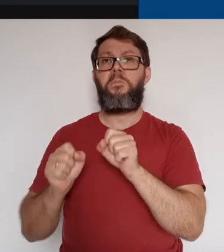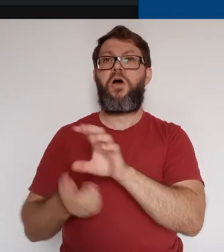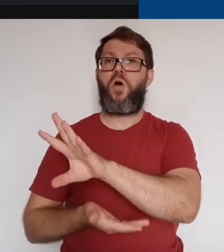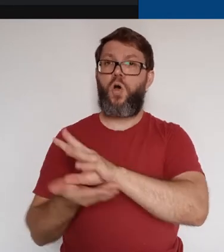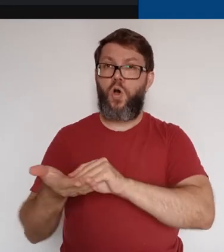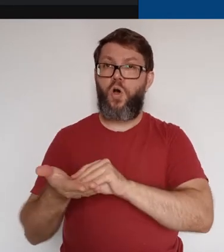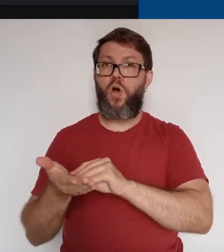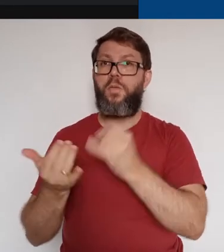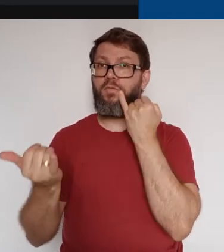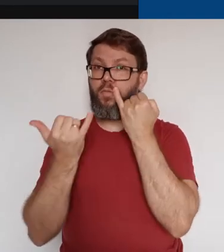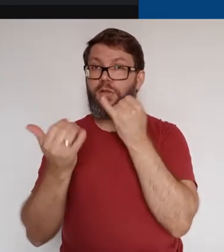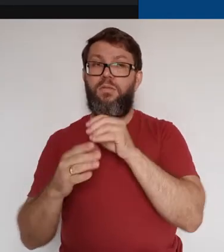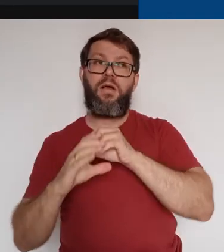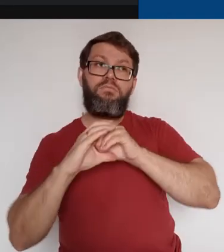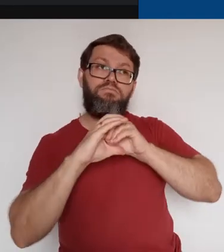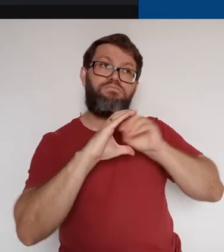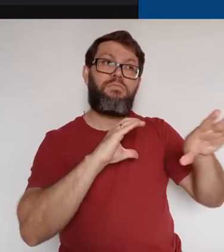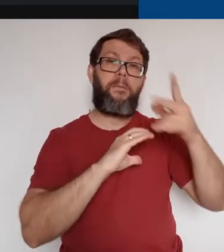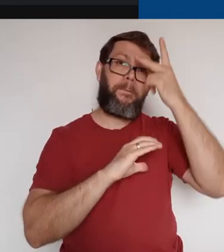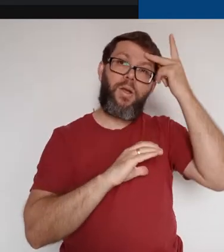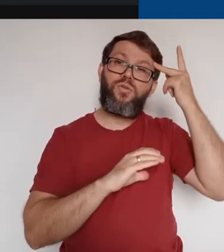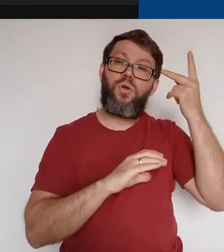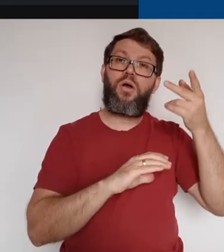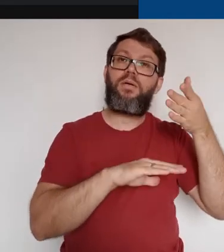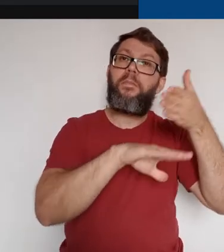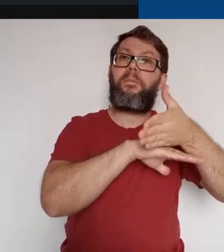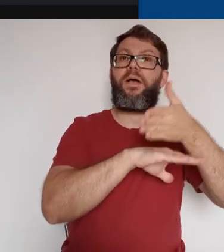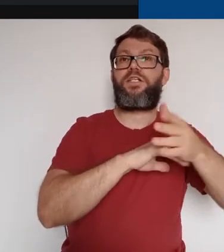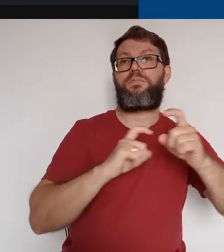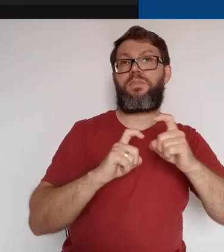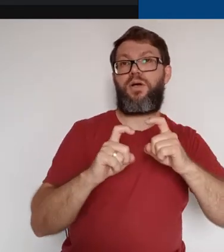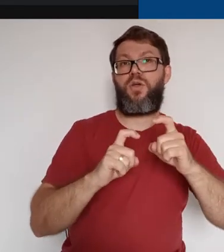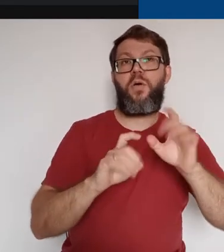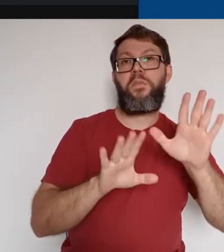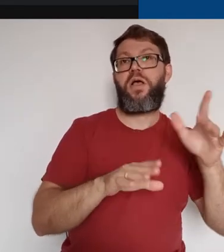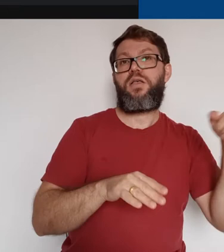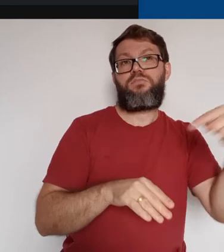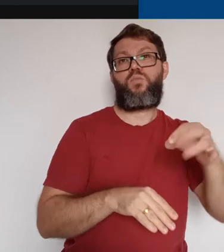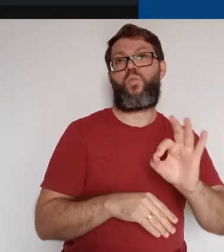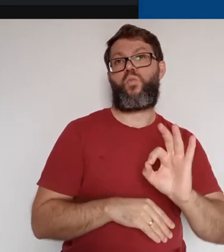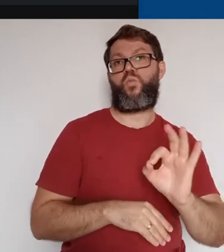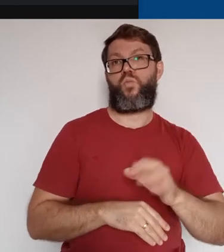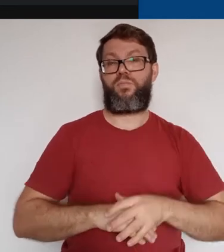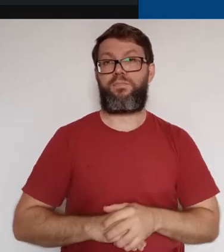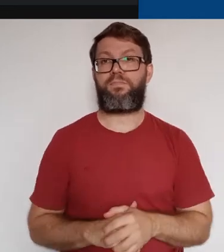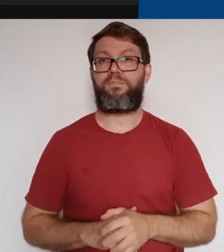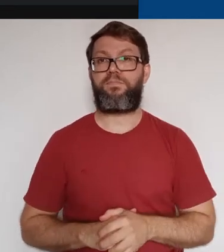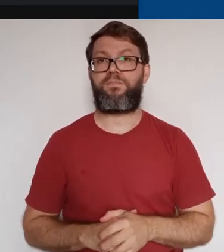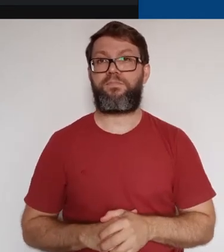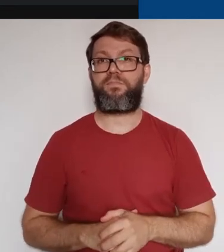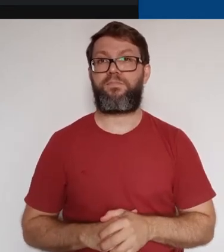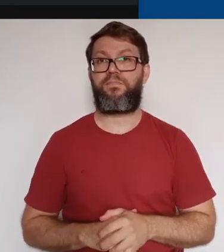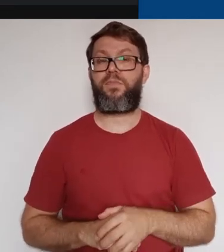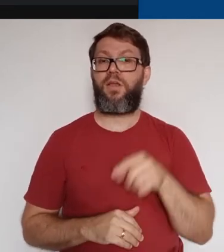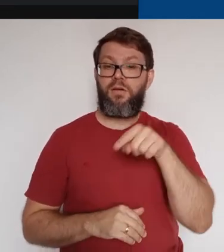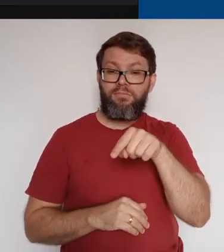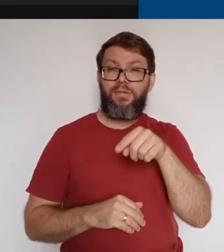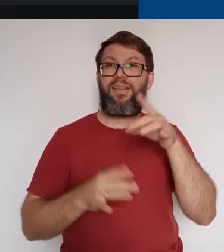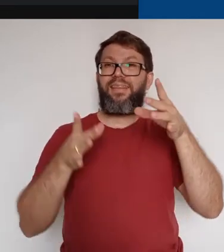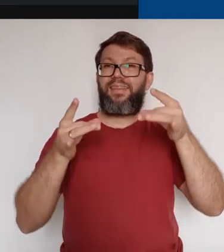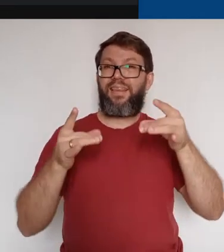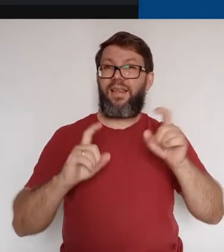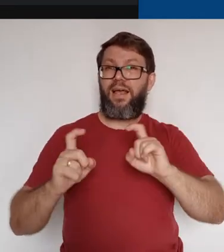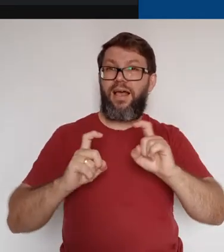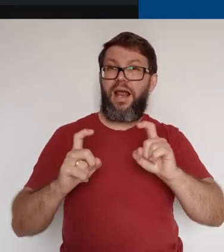informações para enviar para algum participante que ainda não esteja na videoconferência. Ao lado da aba de detalhes da